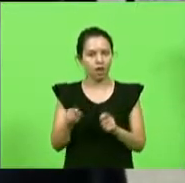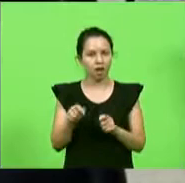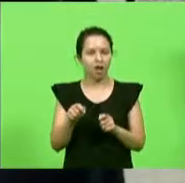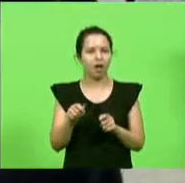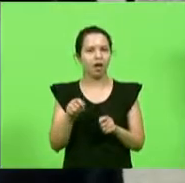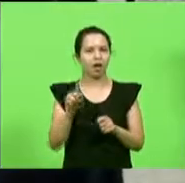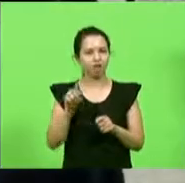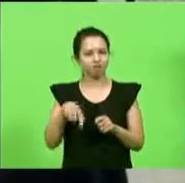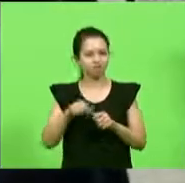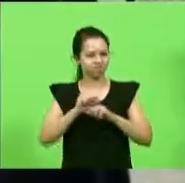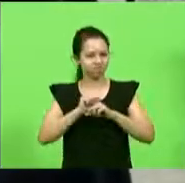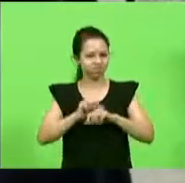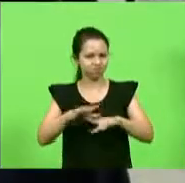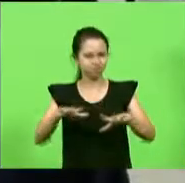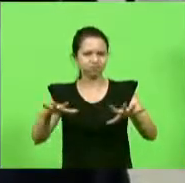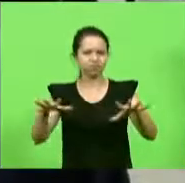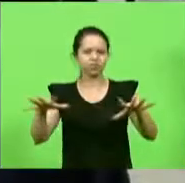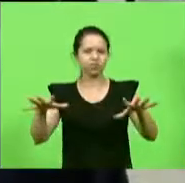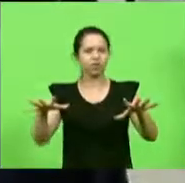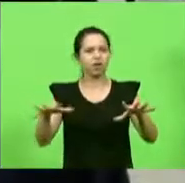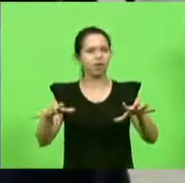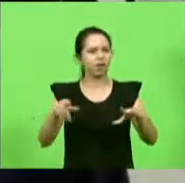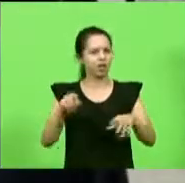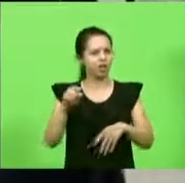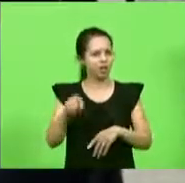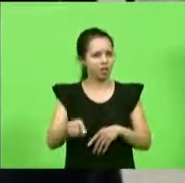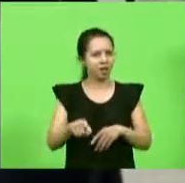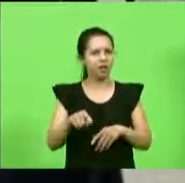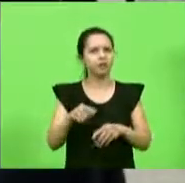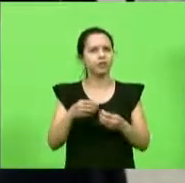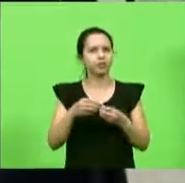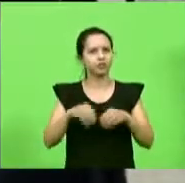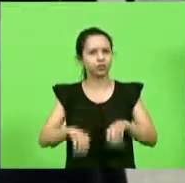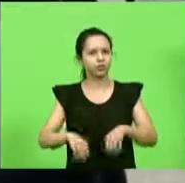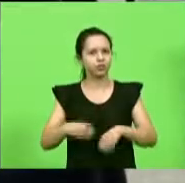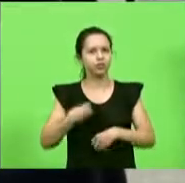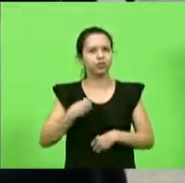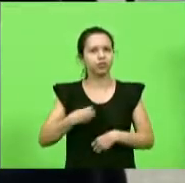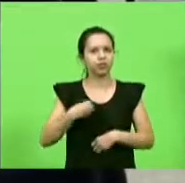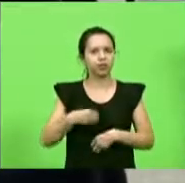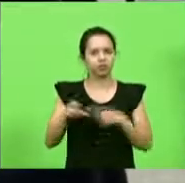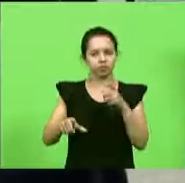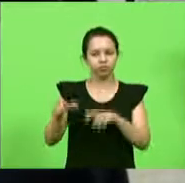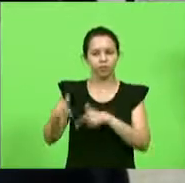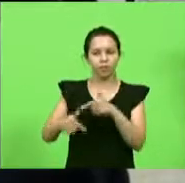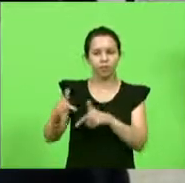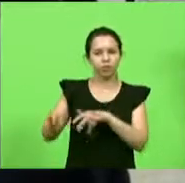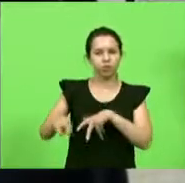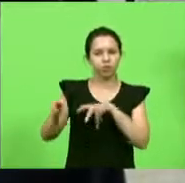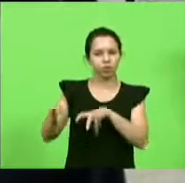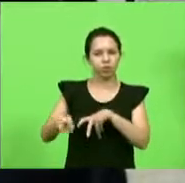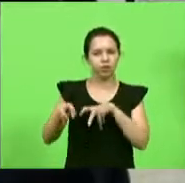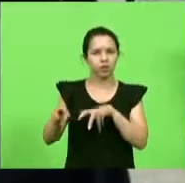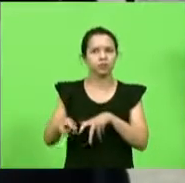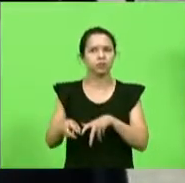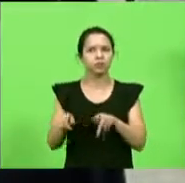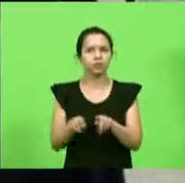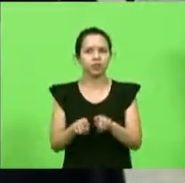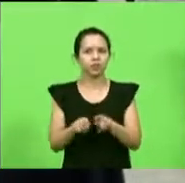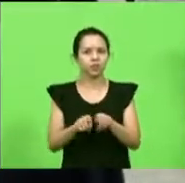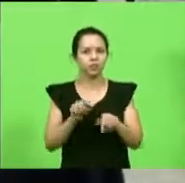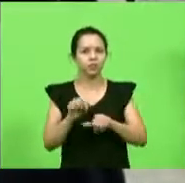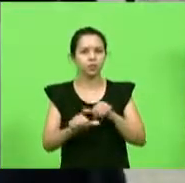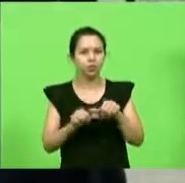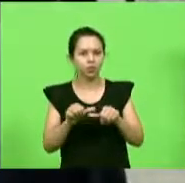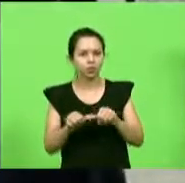que é uma praga que realmente afeta a vida dos dos trabalhadores rurais e altera